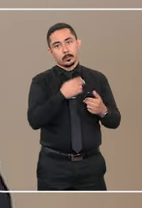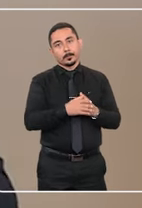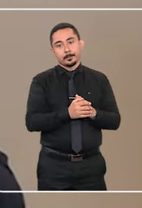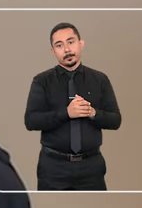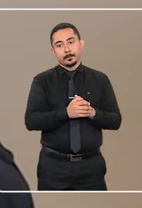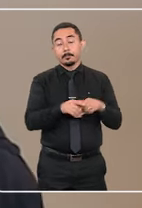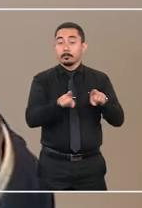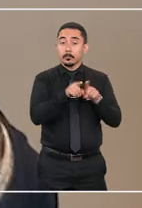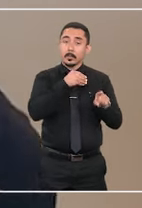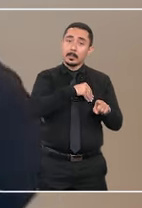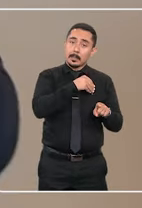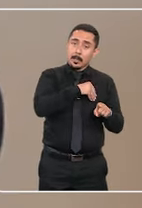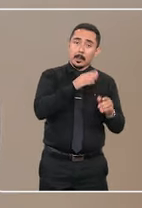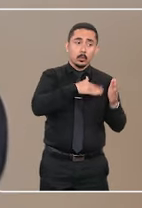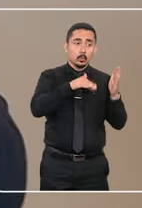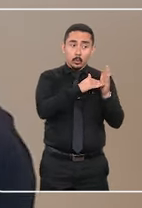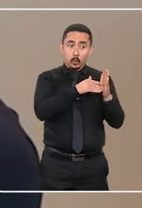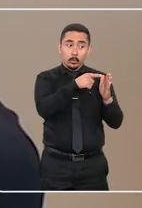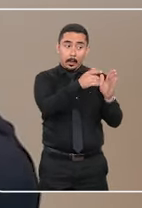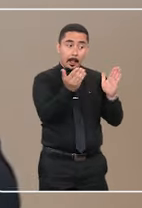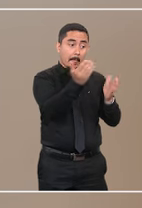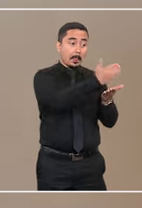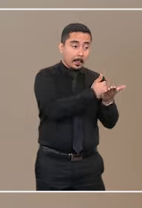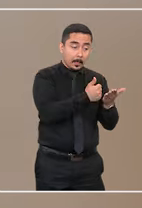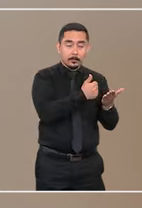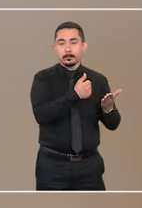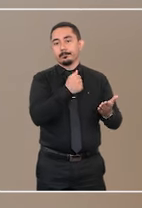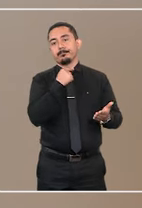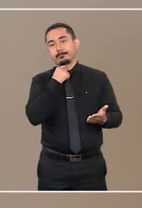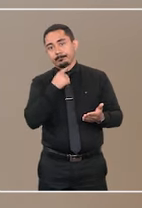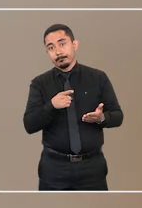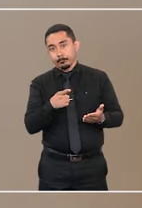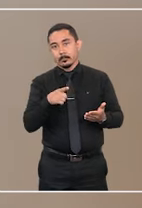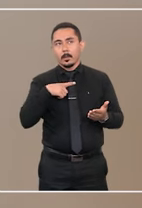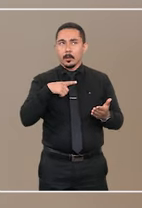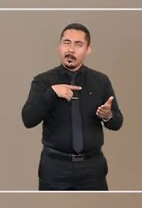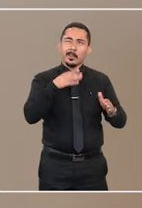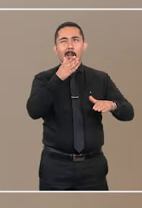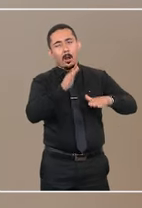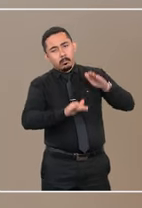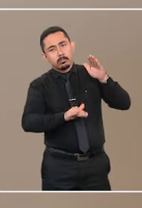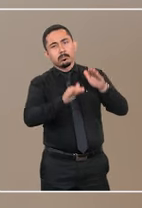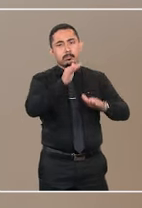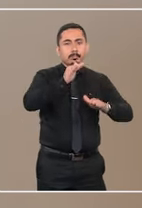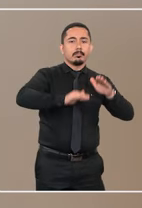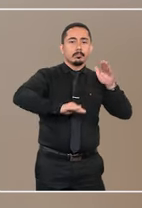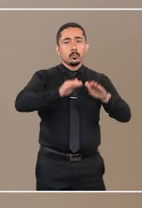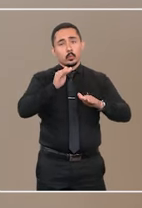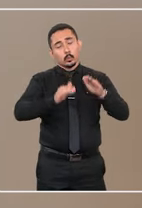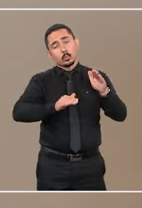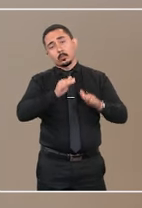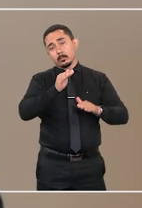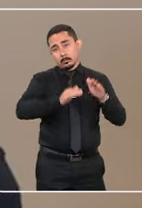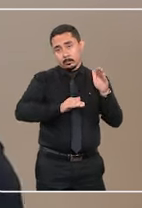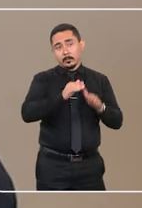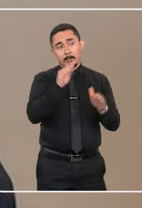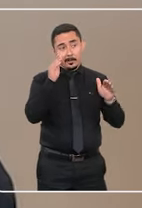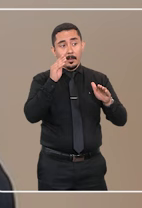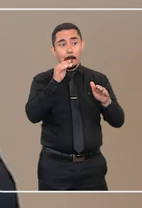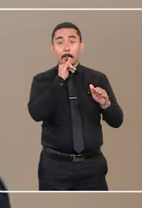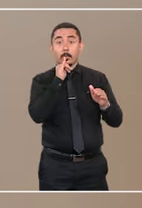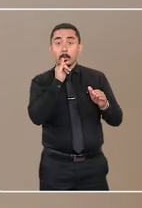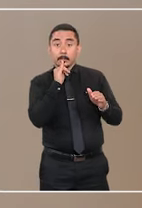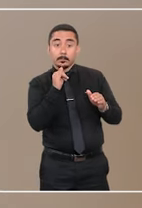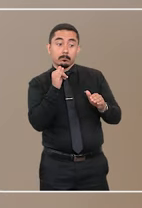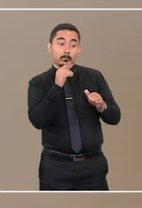os salários, os proventos da pessoa, elas também não podem ser penhoradas. Aí existe uma certa flexibilização dependendo do valor do